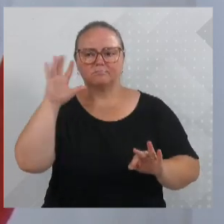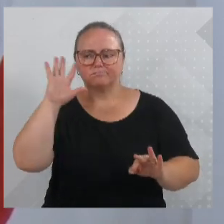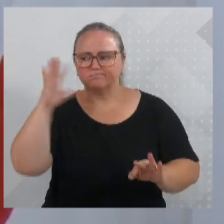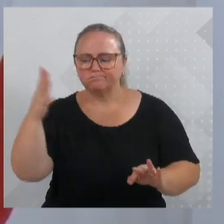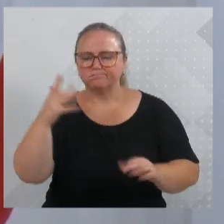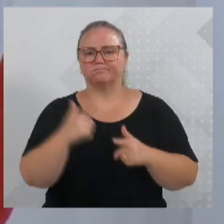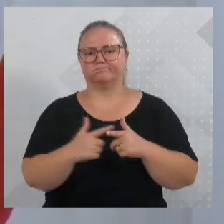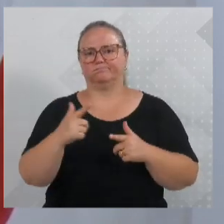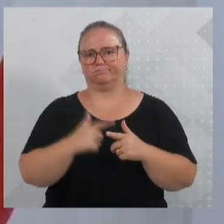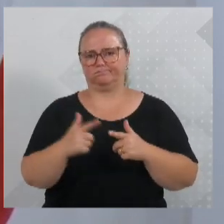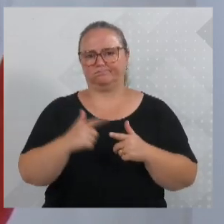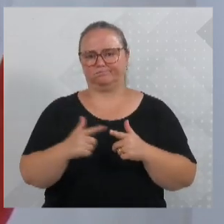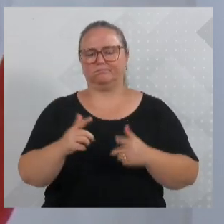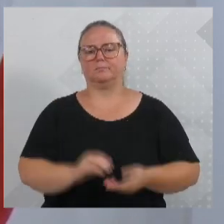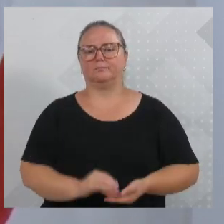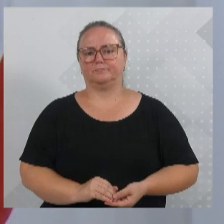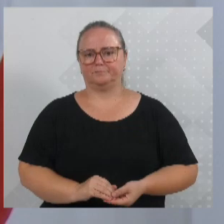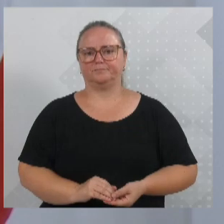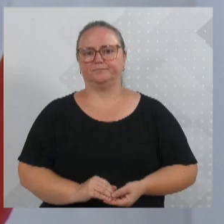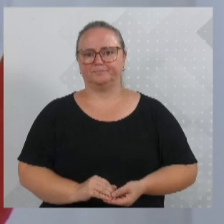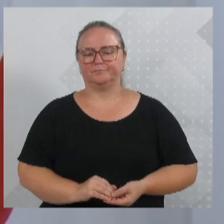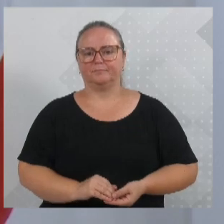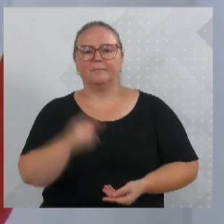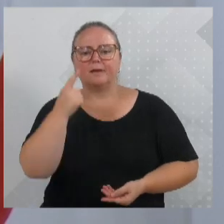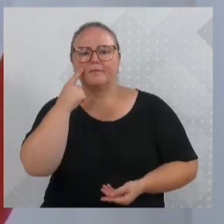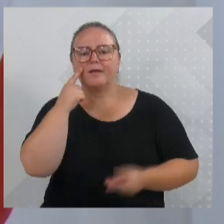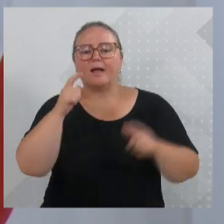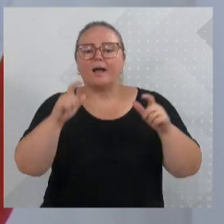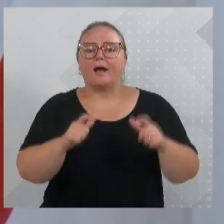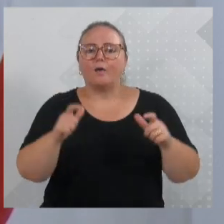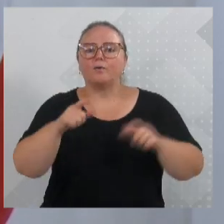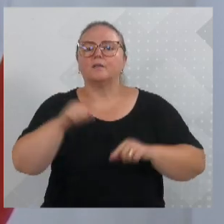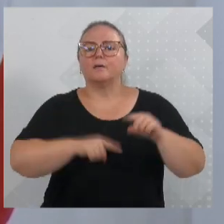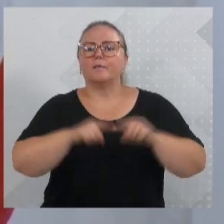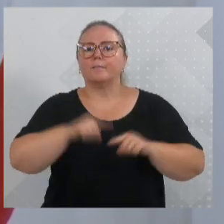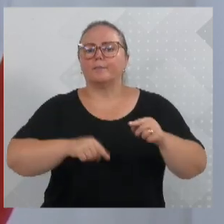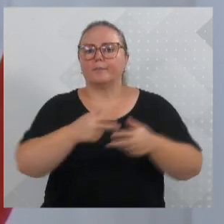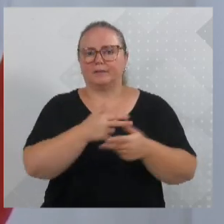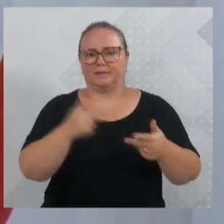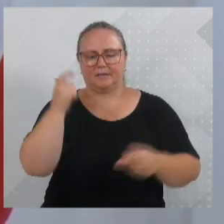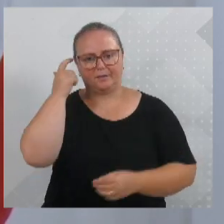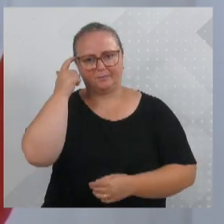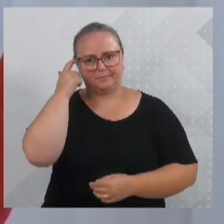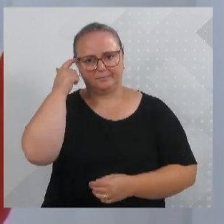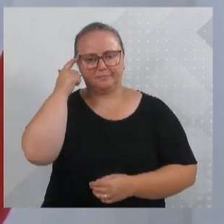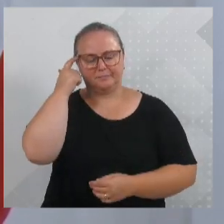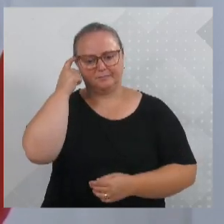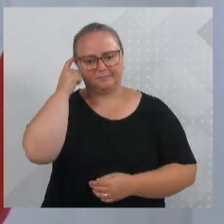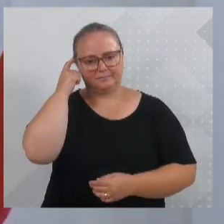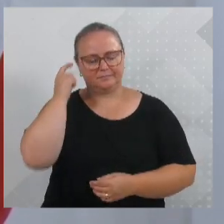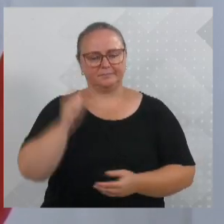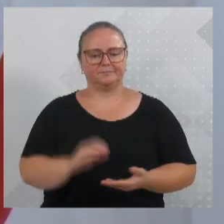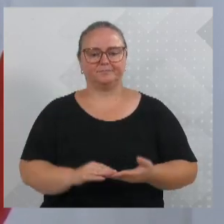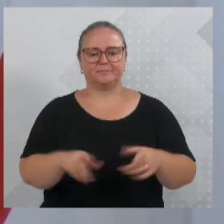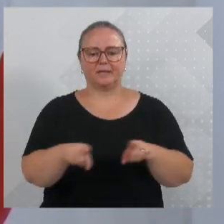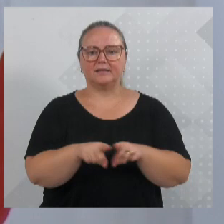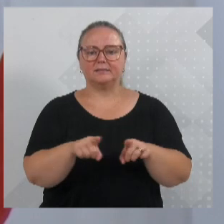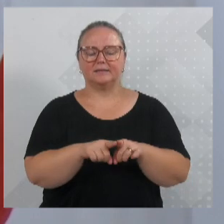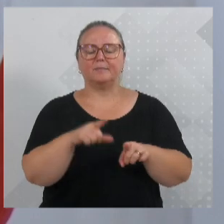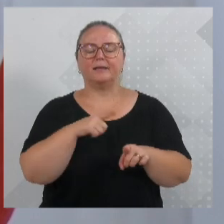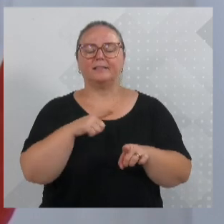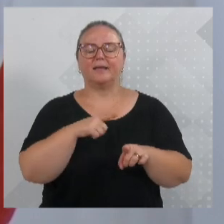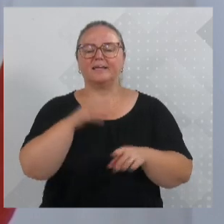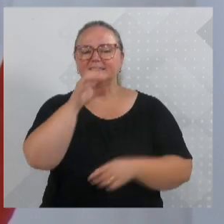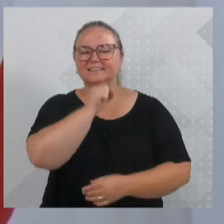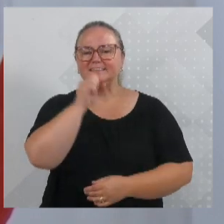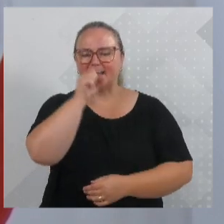na destinação dos objetos. Quero também destacar que, esse final de semana, vamos ter feirinhas, e eu